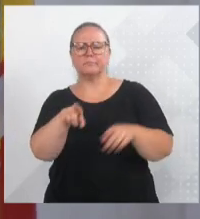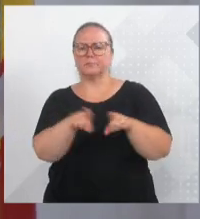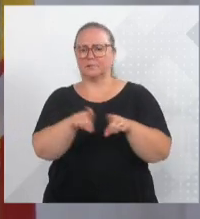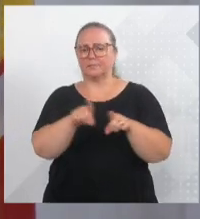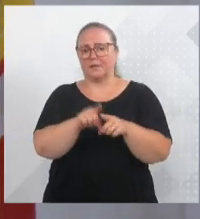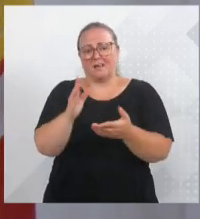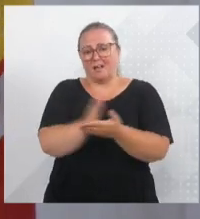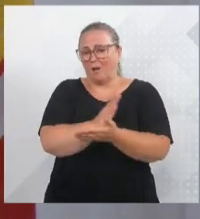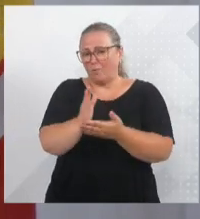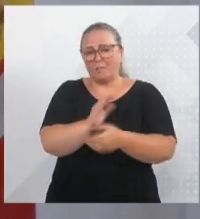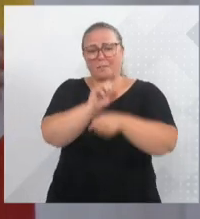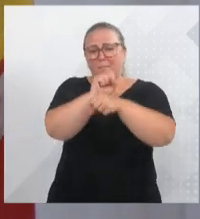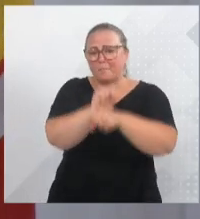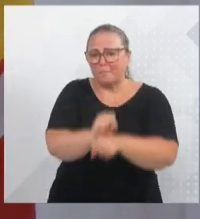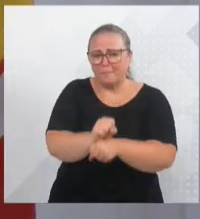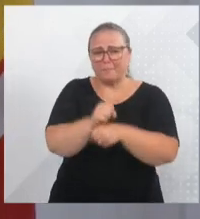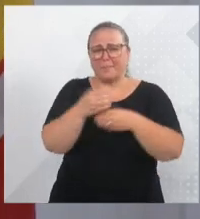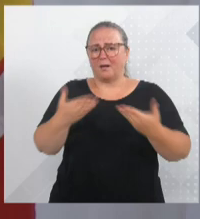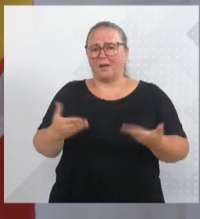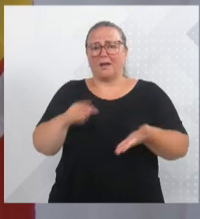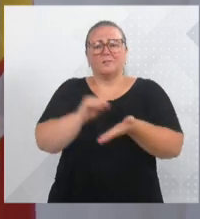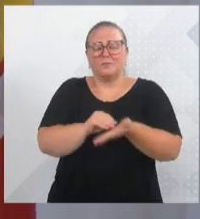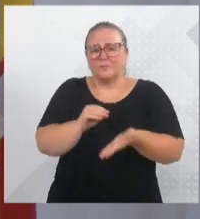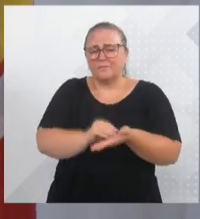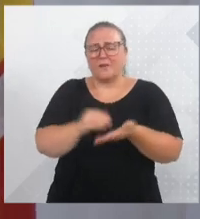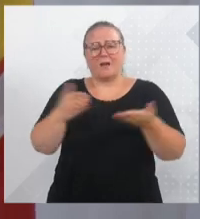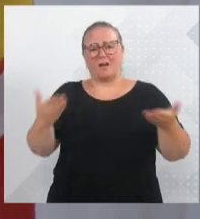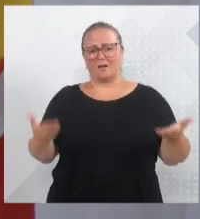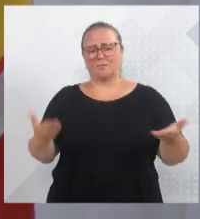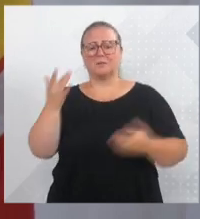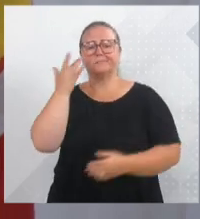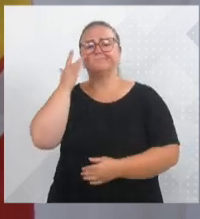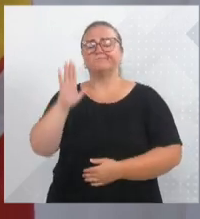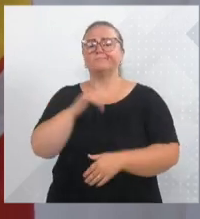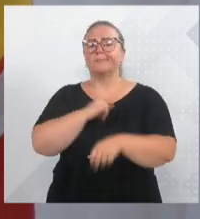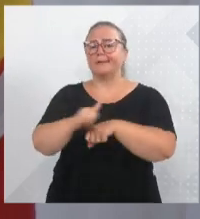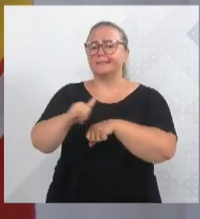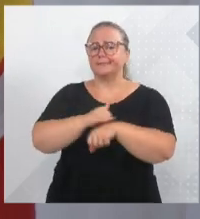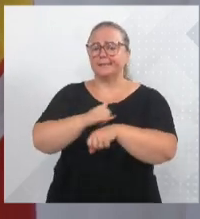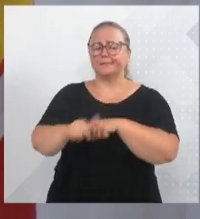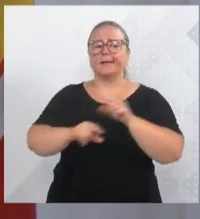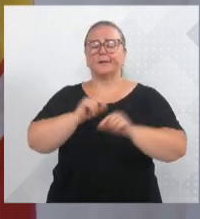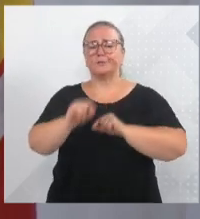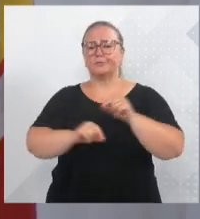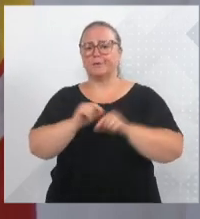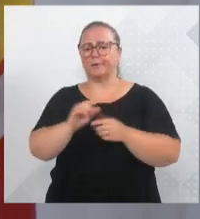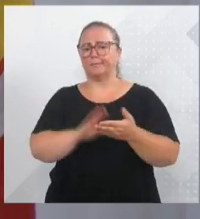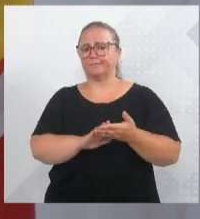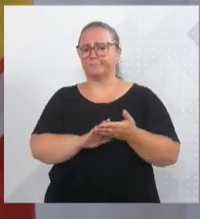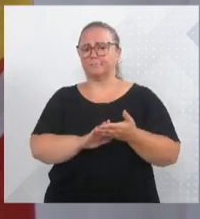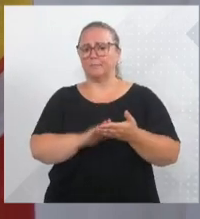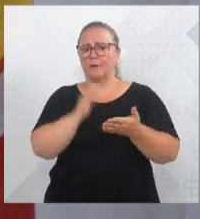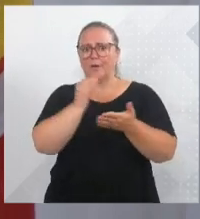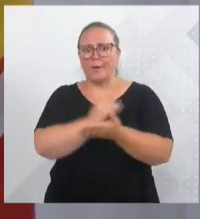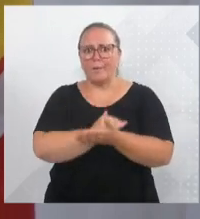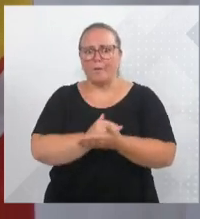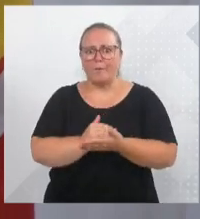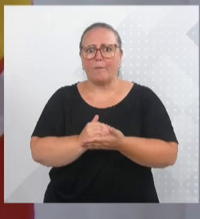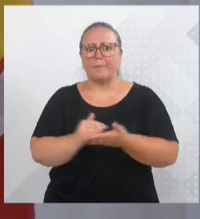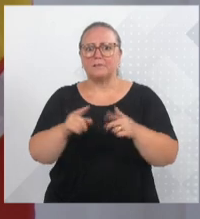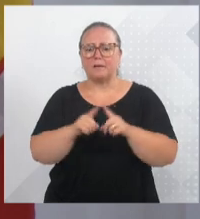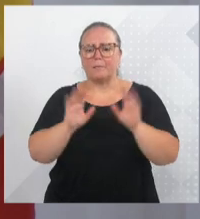infelizmente, paradas, inacabadas. Não sei qual é a tática do governo, se é fazer um monte de obras e não terminar nenhumas e tentar,